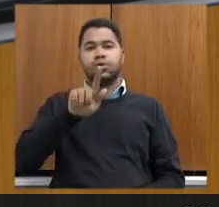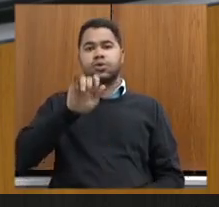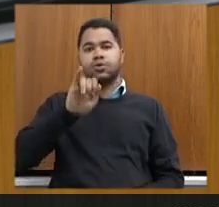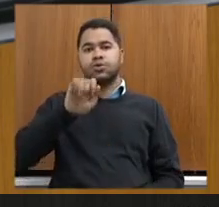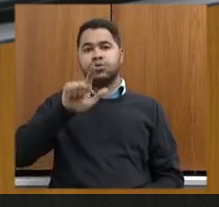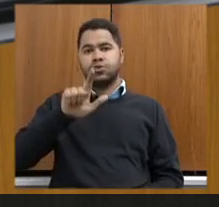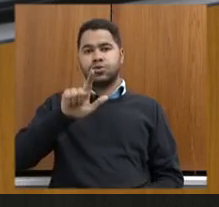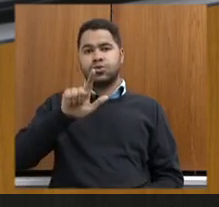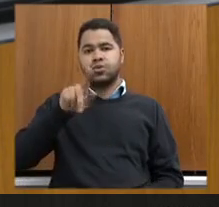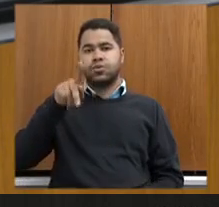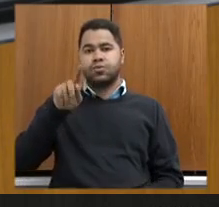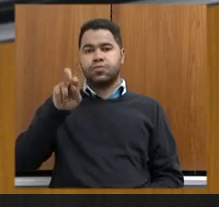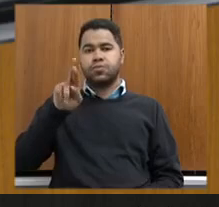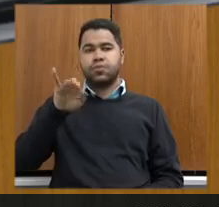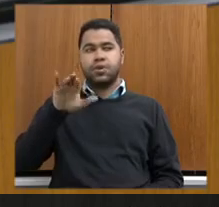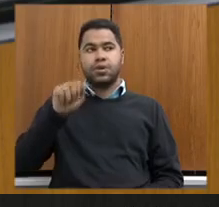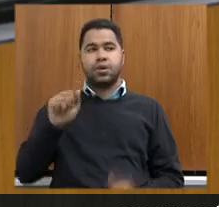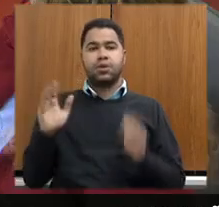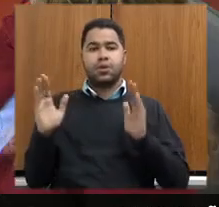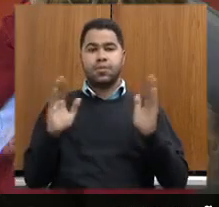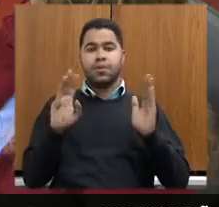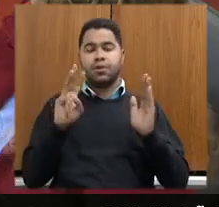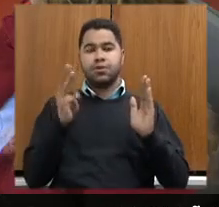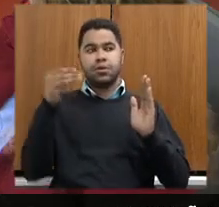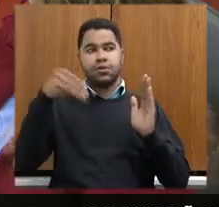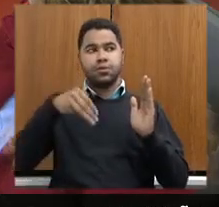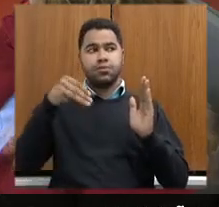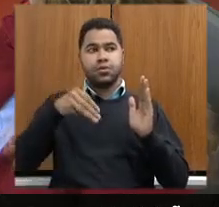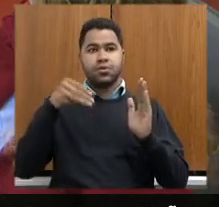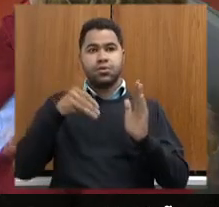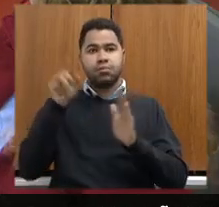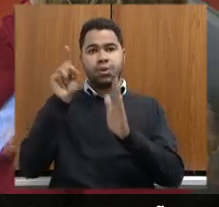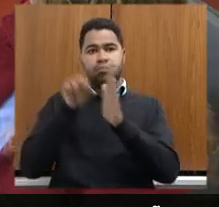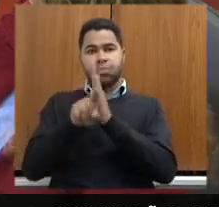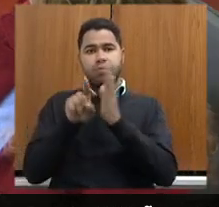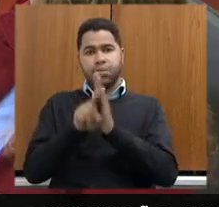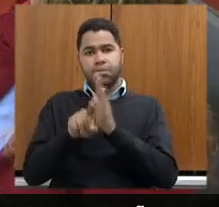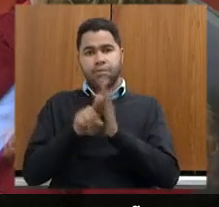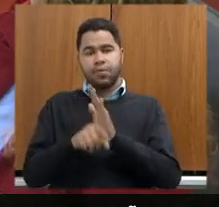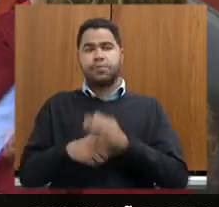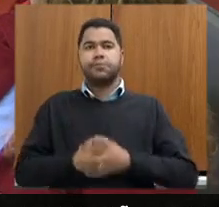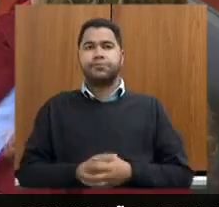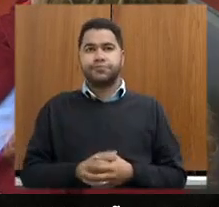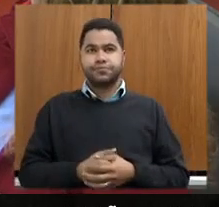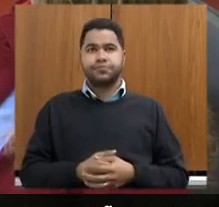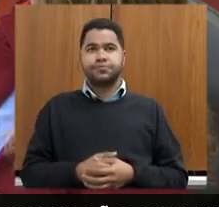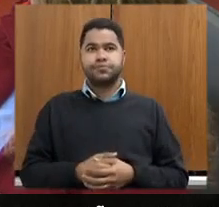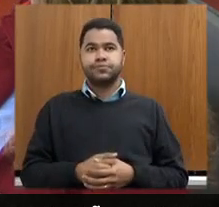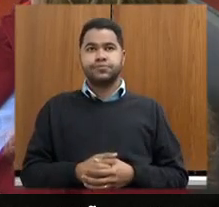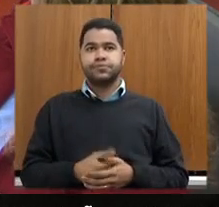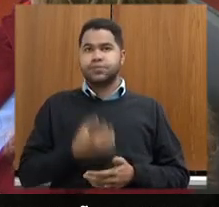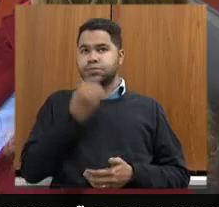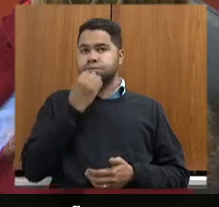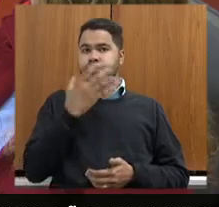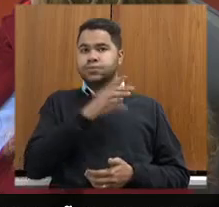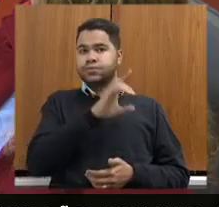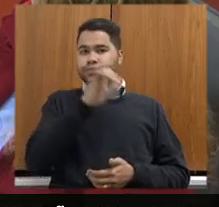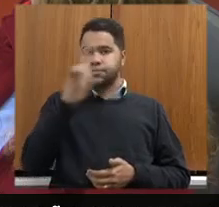que terá o prazo de três minutos para a sua interpelação. Com a palavra, deputado Gil Pereira. Bom dia,